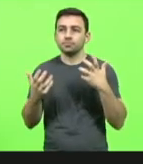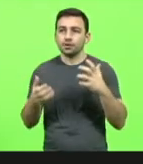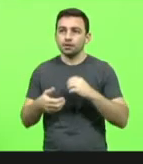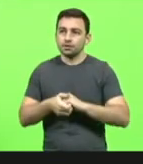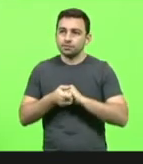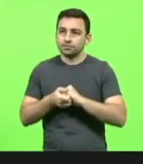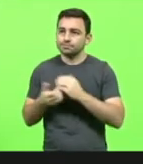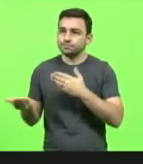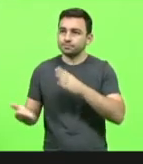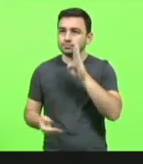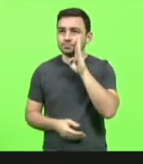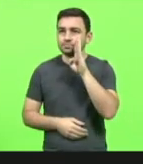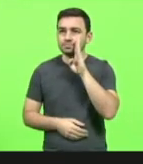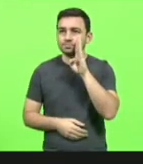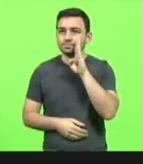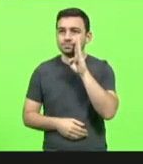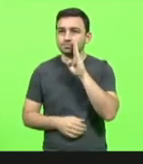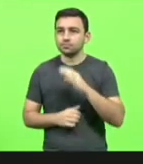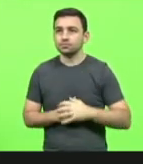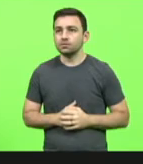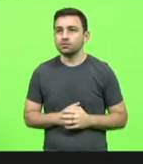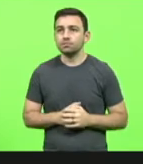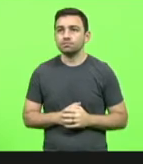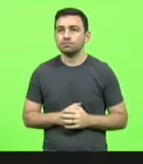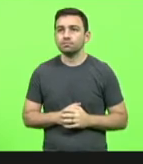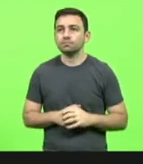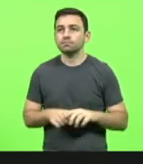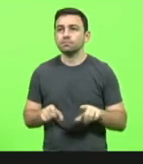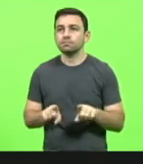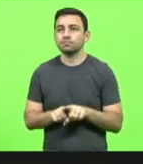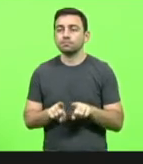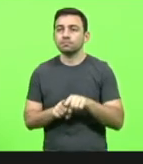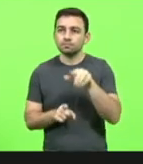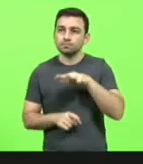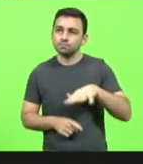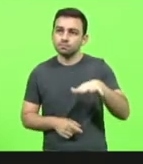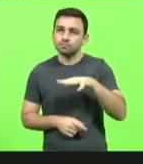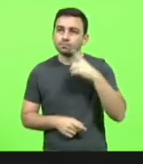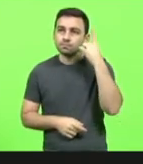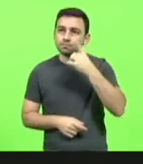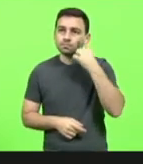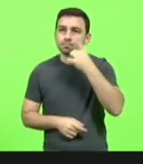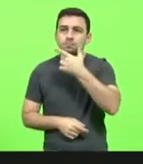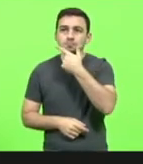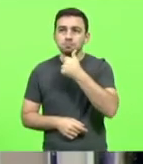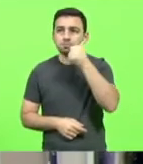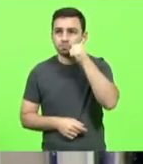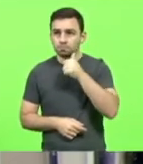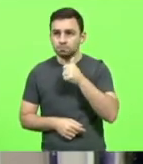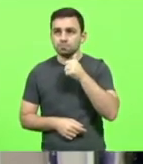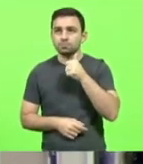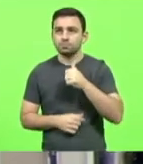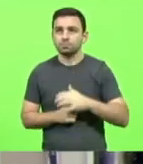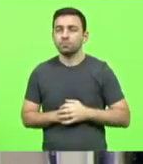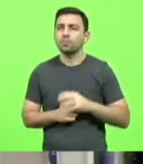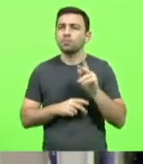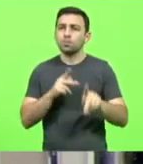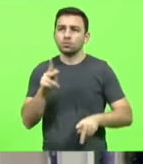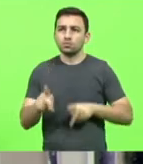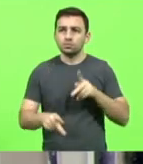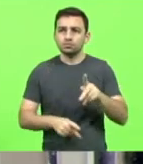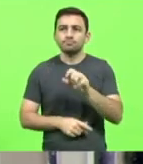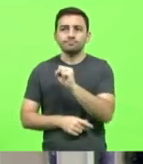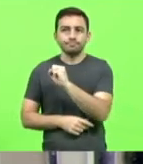Nilson Berlanda, cumprimentar também todos os senhores deputados, senhoras deputadas, população de Santa